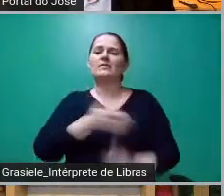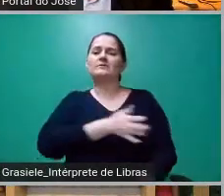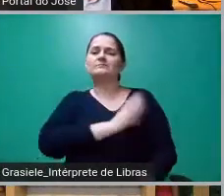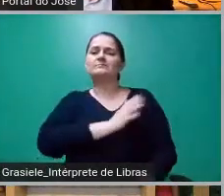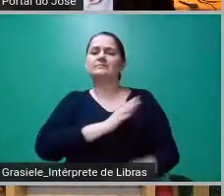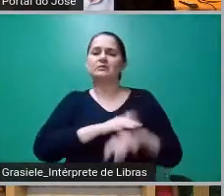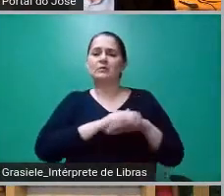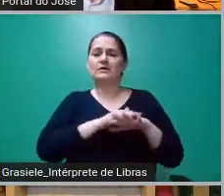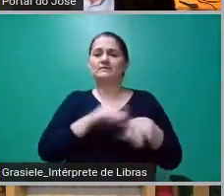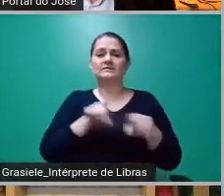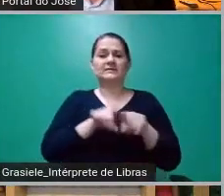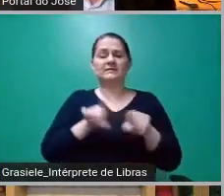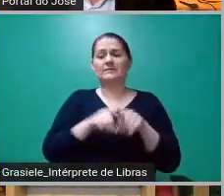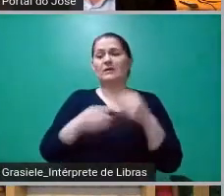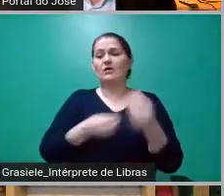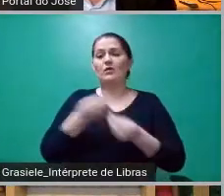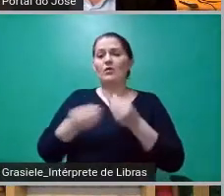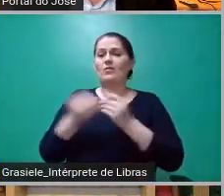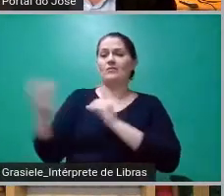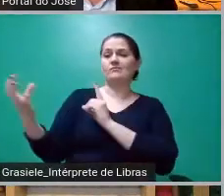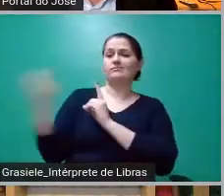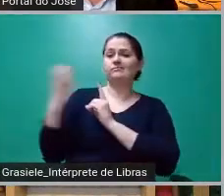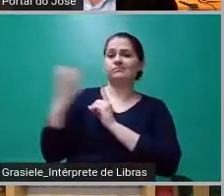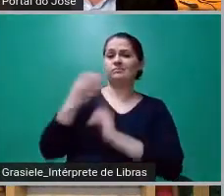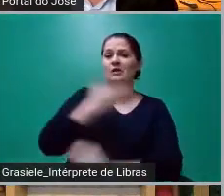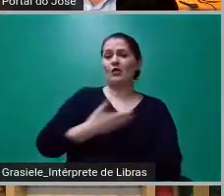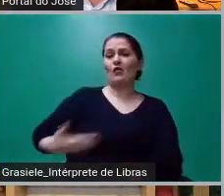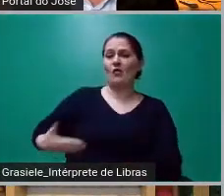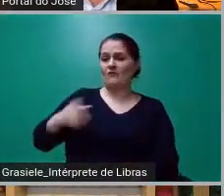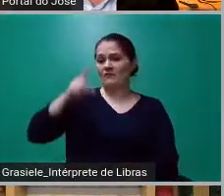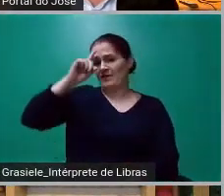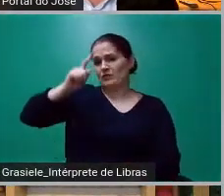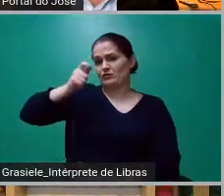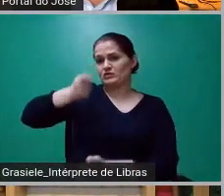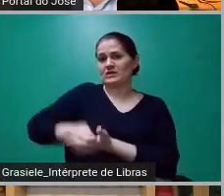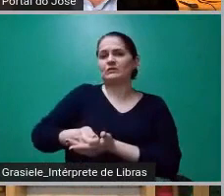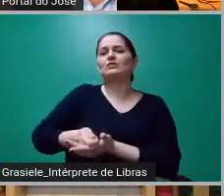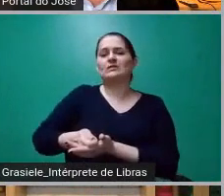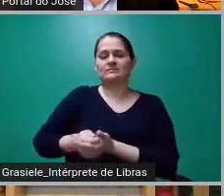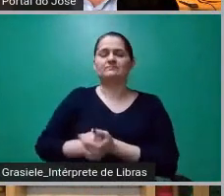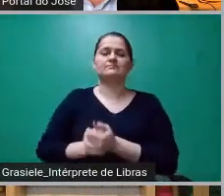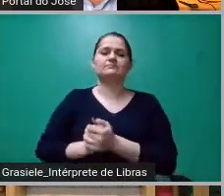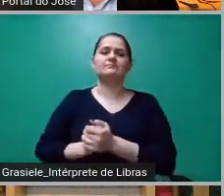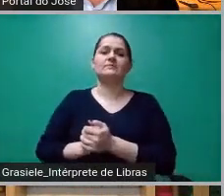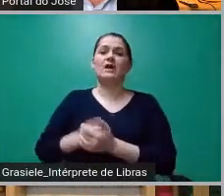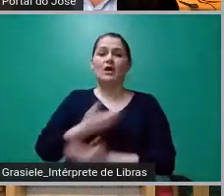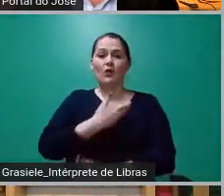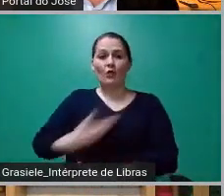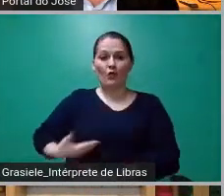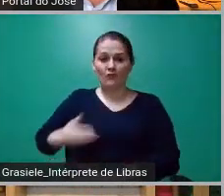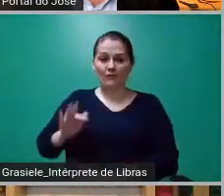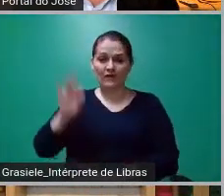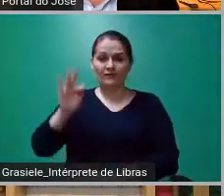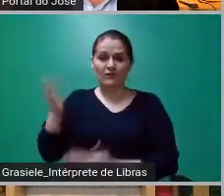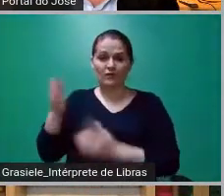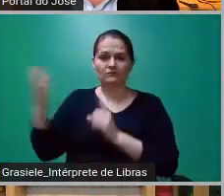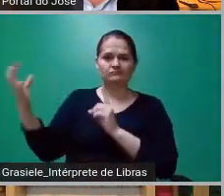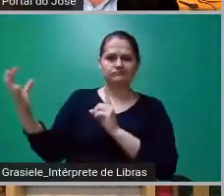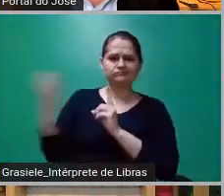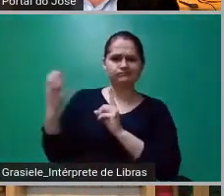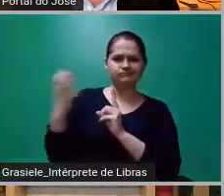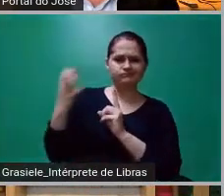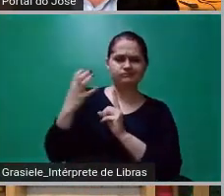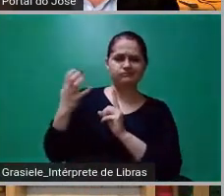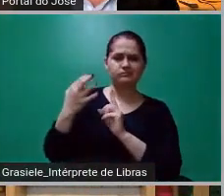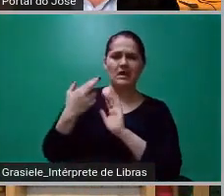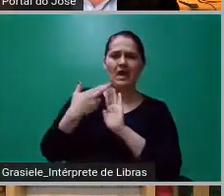esse governo ditatorial exerce sobre as redações. Pressão em todos os níveis. Ele exerce pressão em nível da regulação,